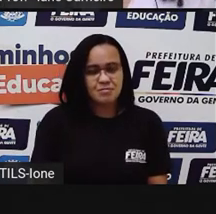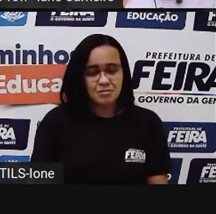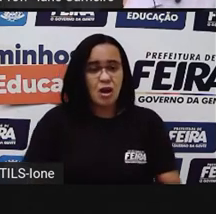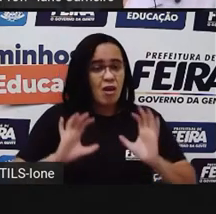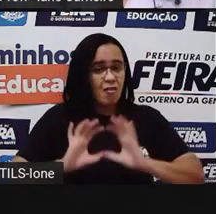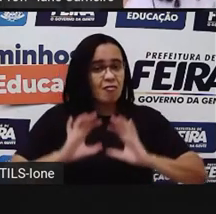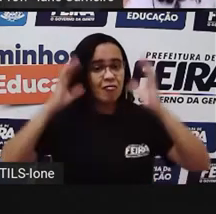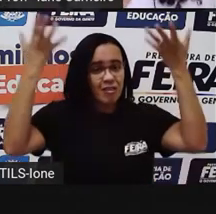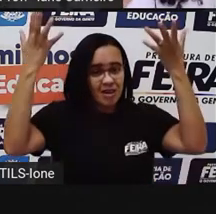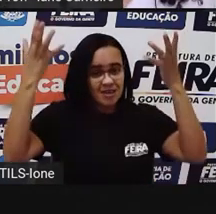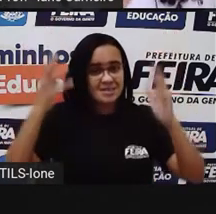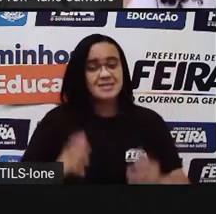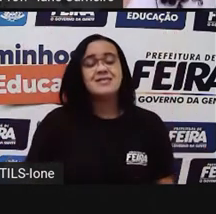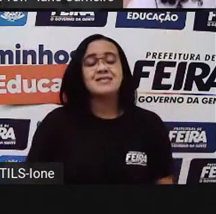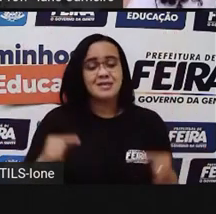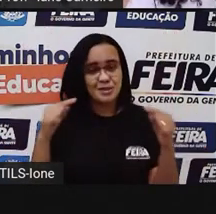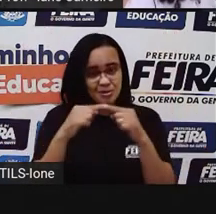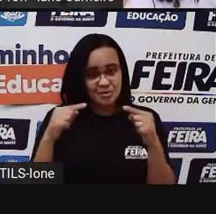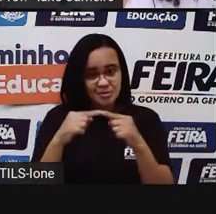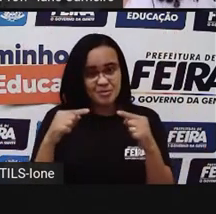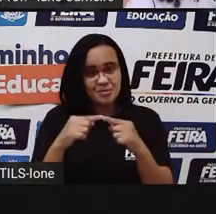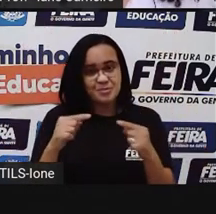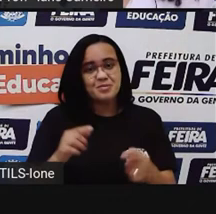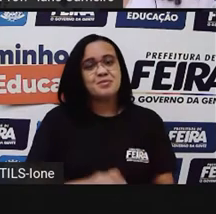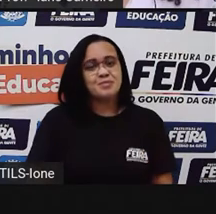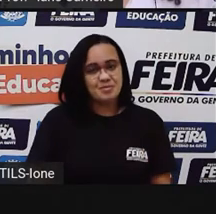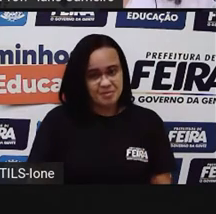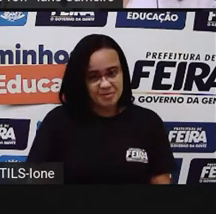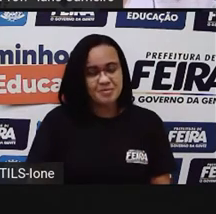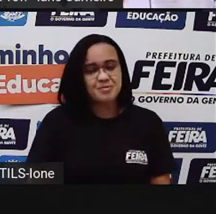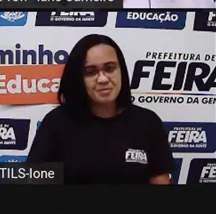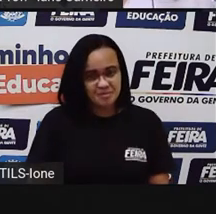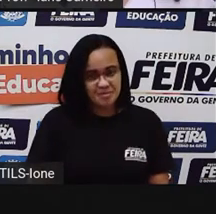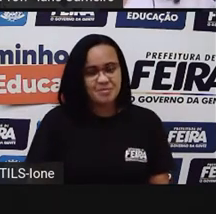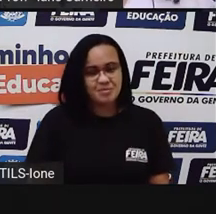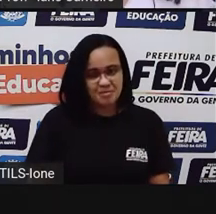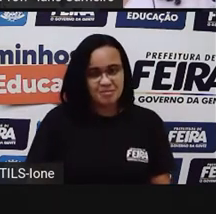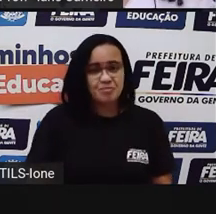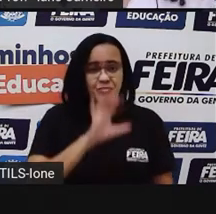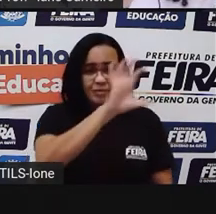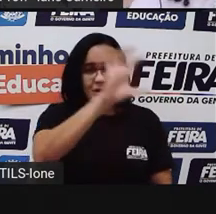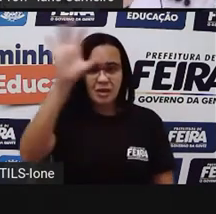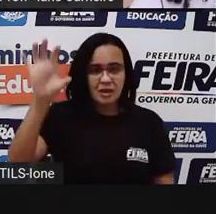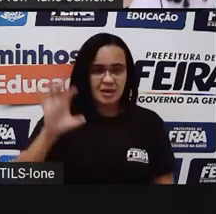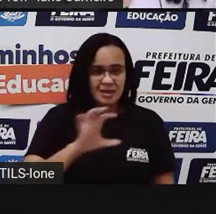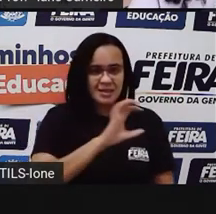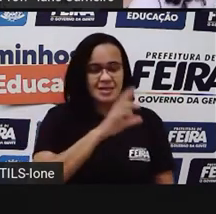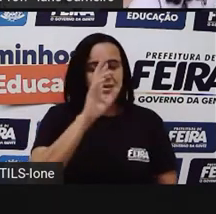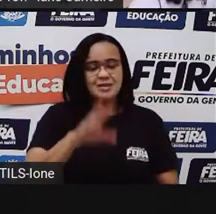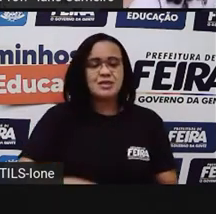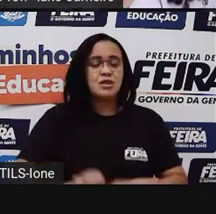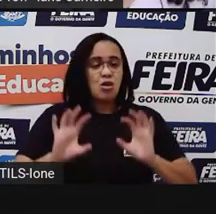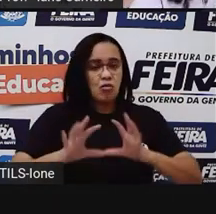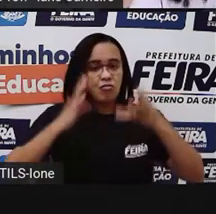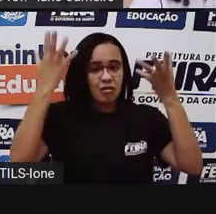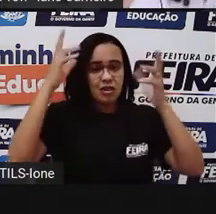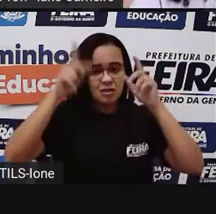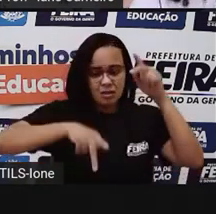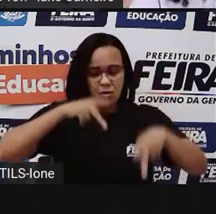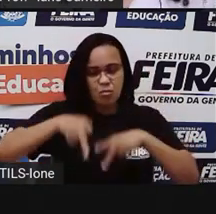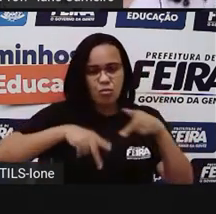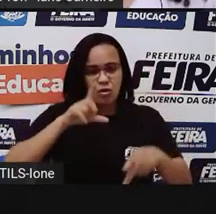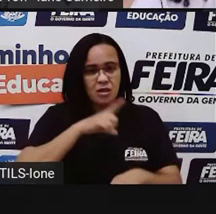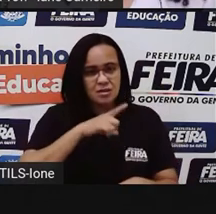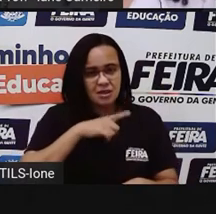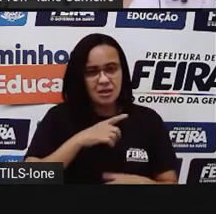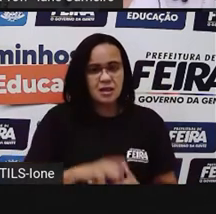no... Tem algumas festas populares que fazem, né? Algumas regiões do país. Vivo numa gruta e adoro